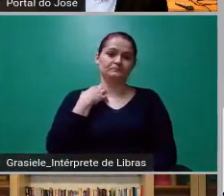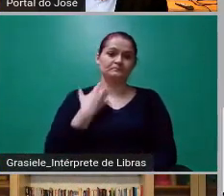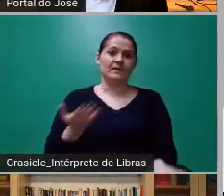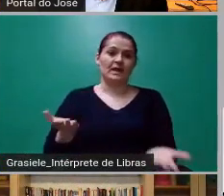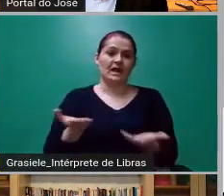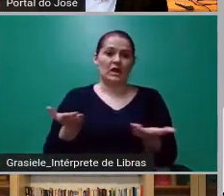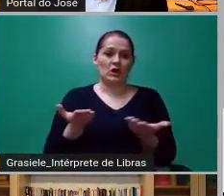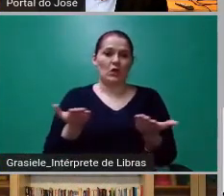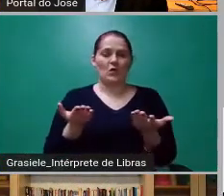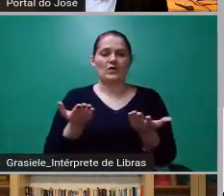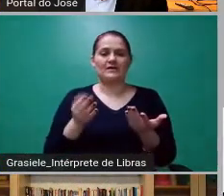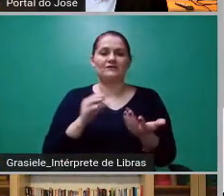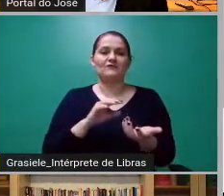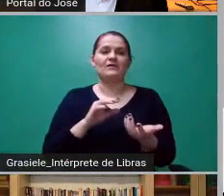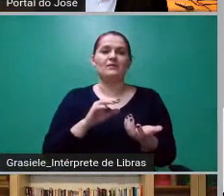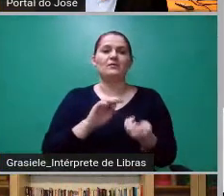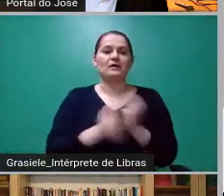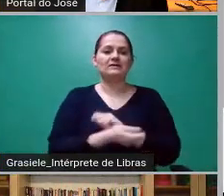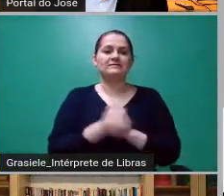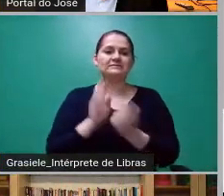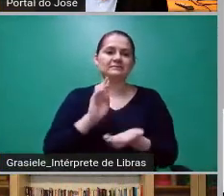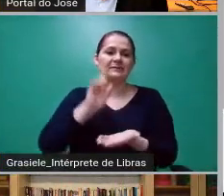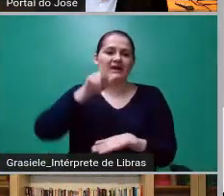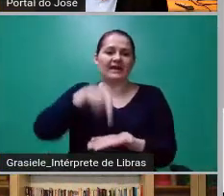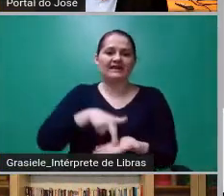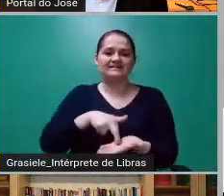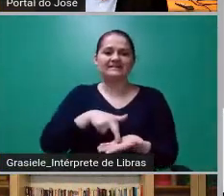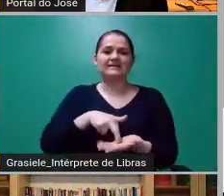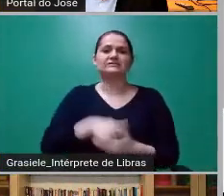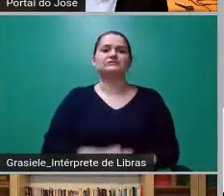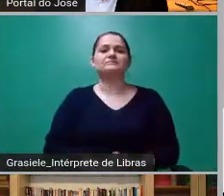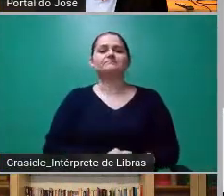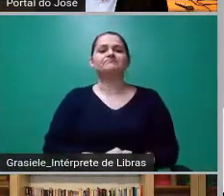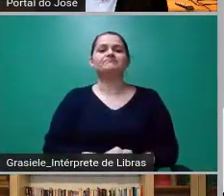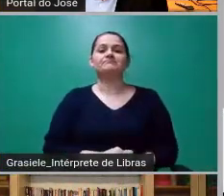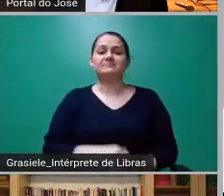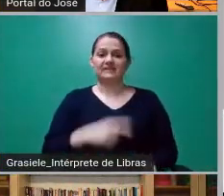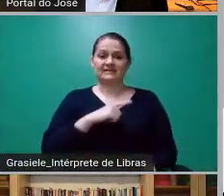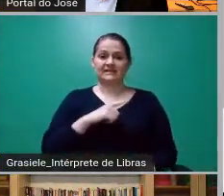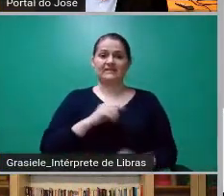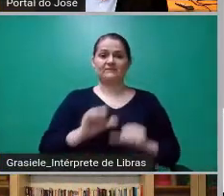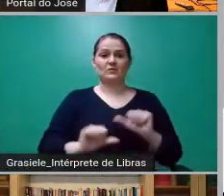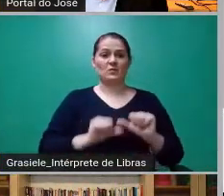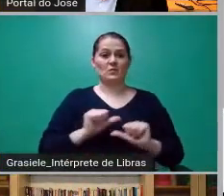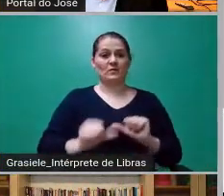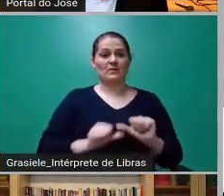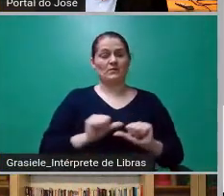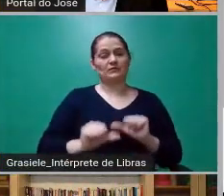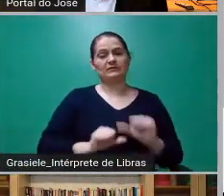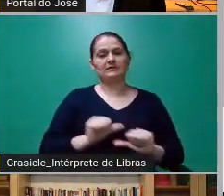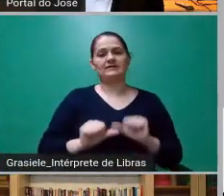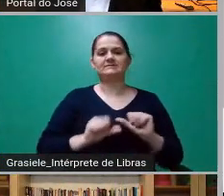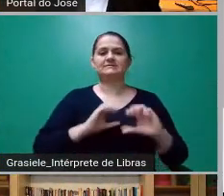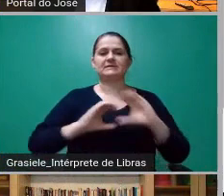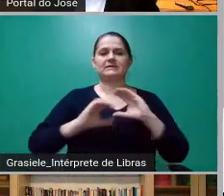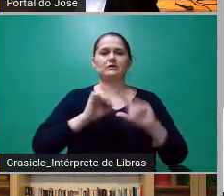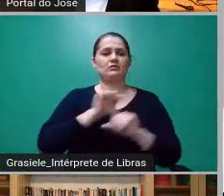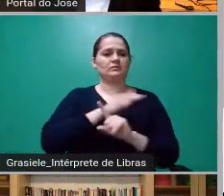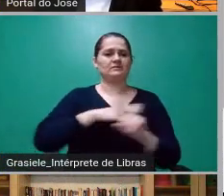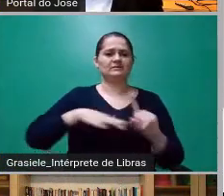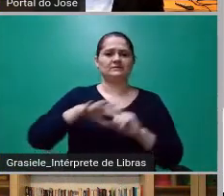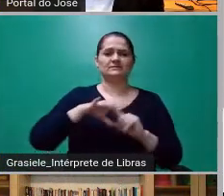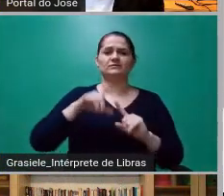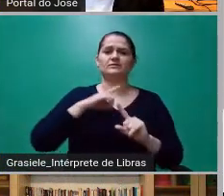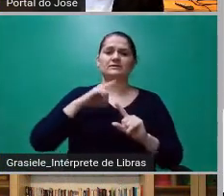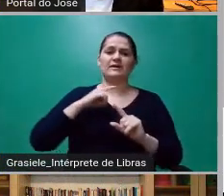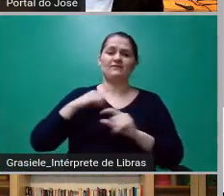da realidade. Nós temos visto o seguinte, houve uma mudança de paradigma no campo da comunicação social, aliás, foram várias mudanças